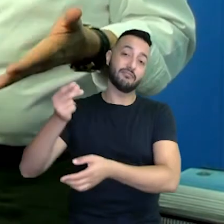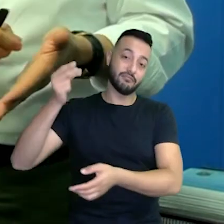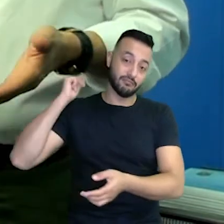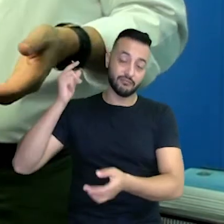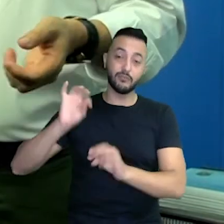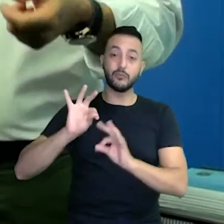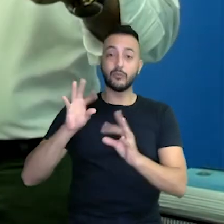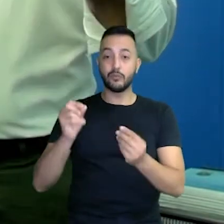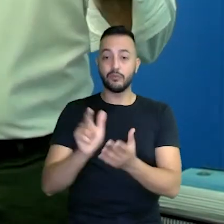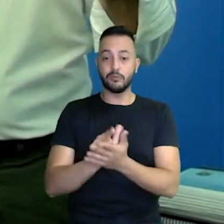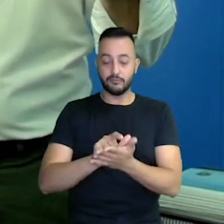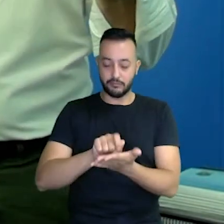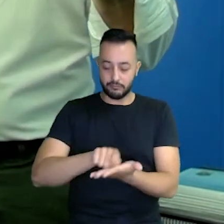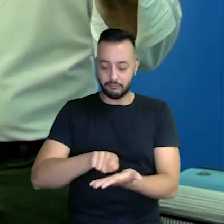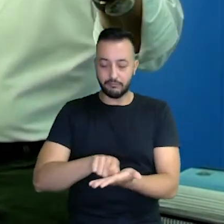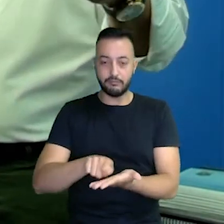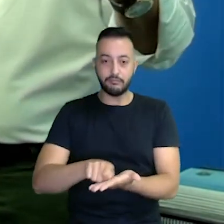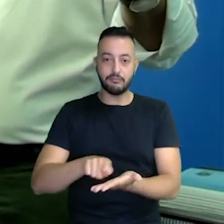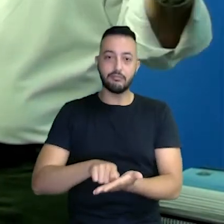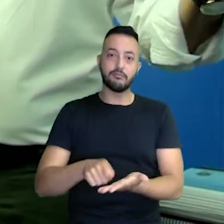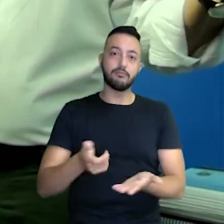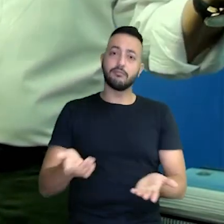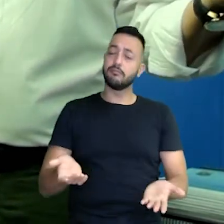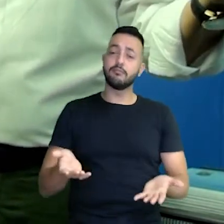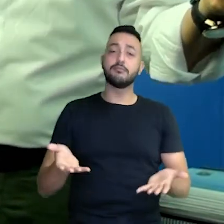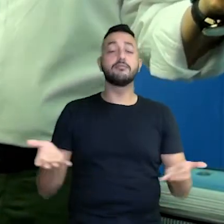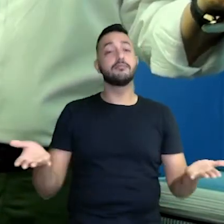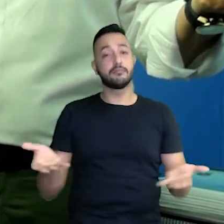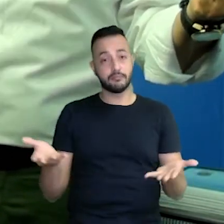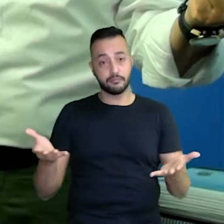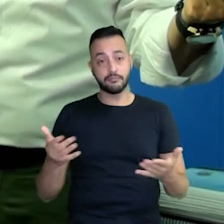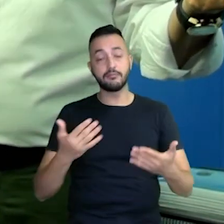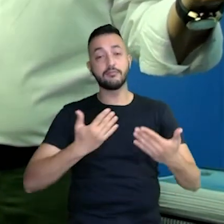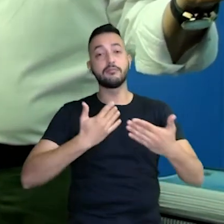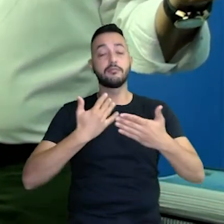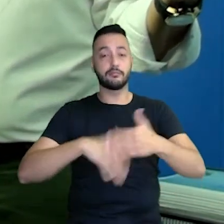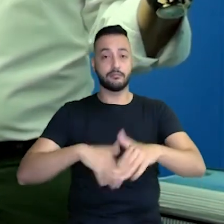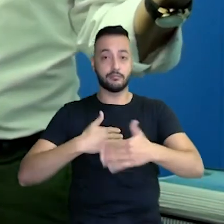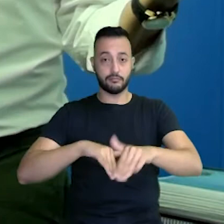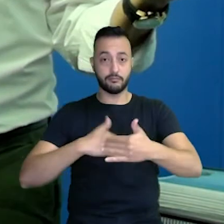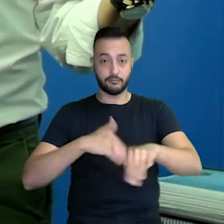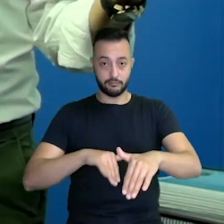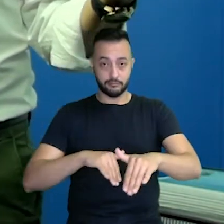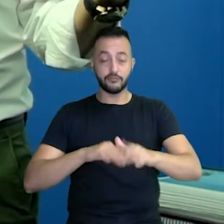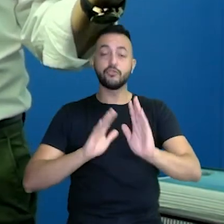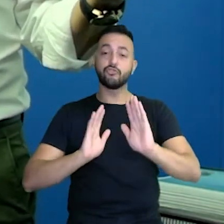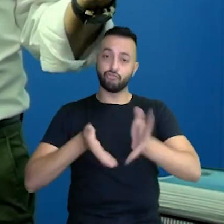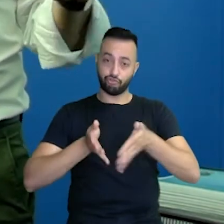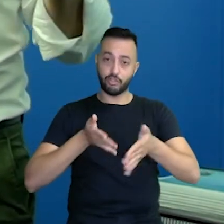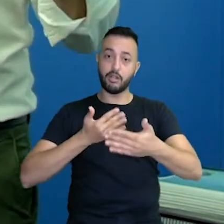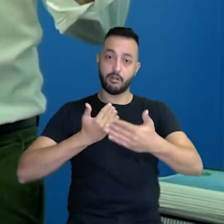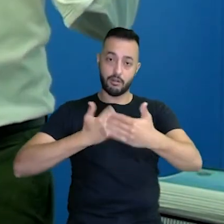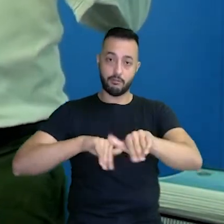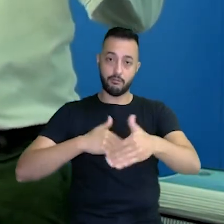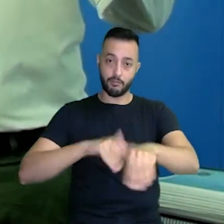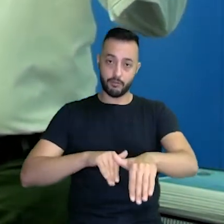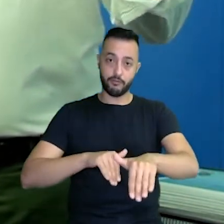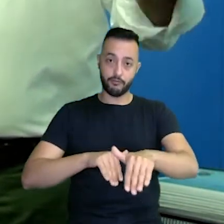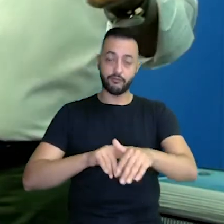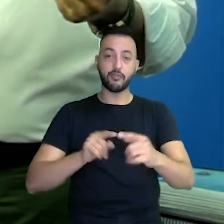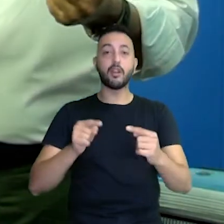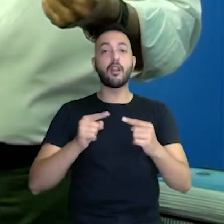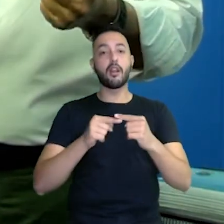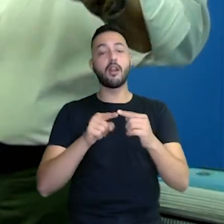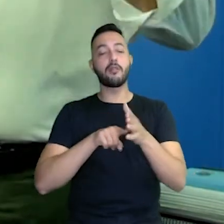tudo anotado no papel, por exemplo, estamos fazendo agora uma prova, aplicamos já uma prova que é